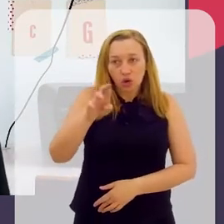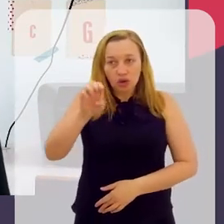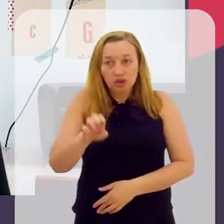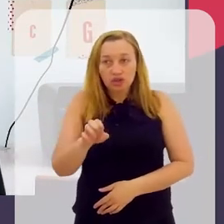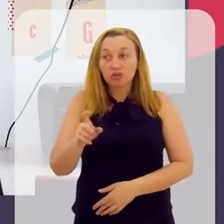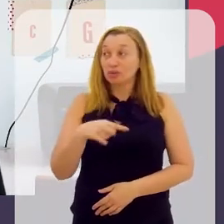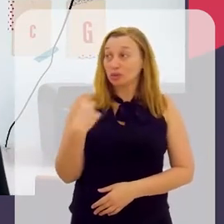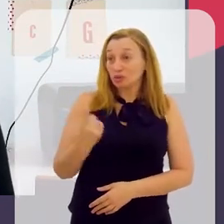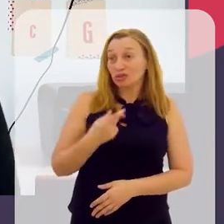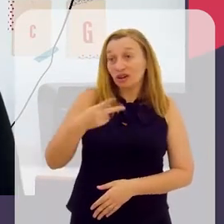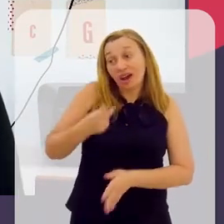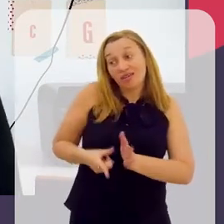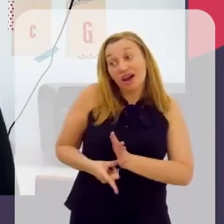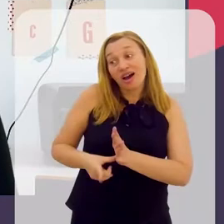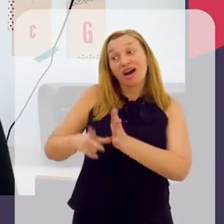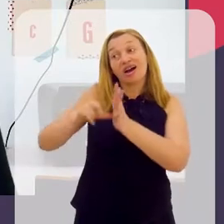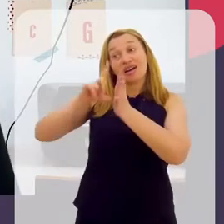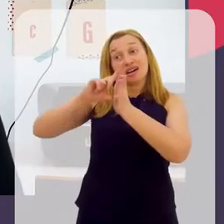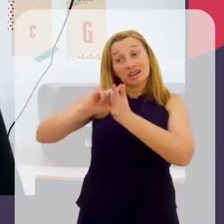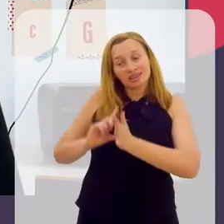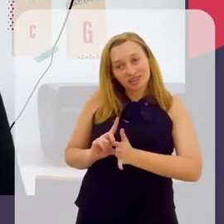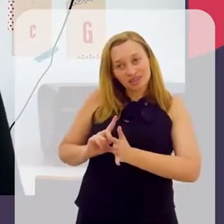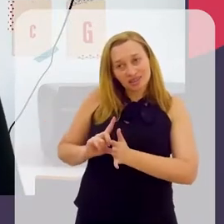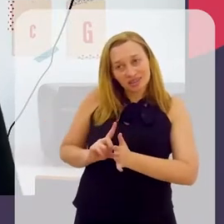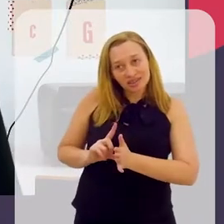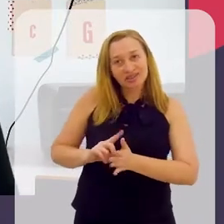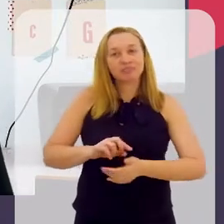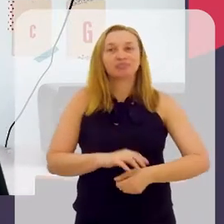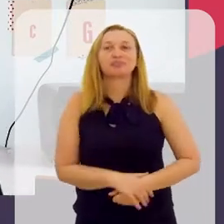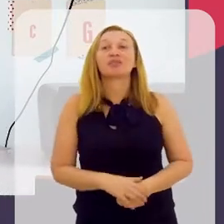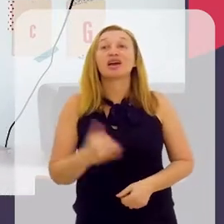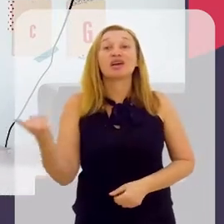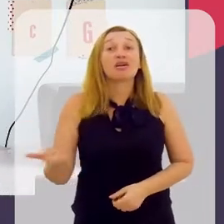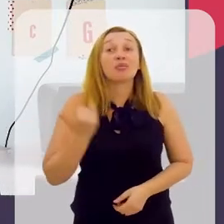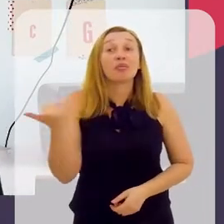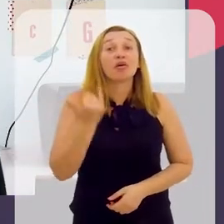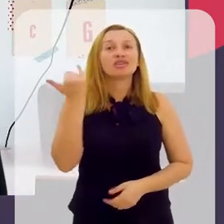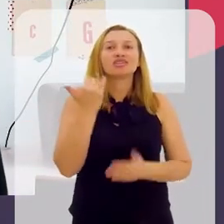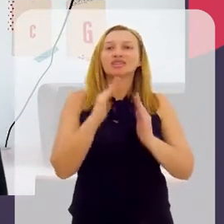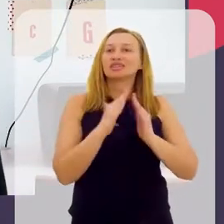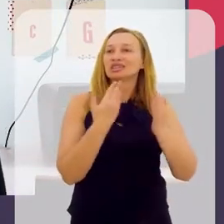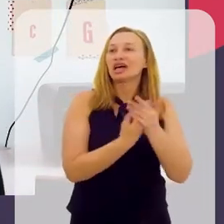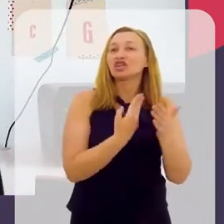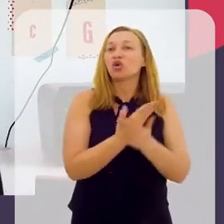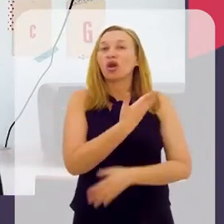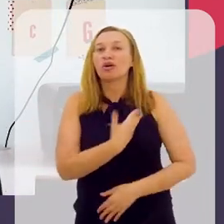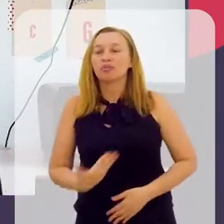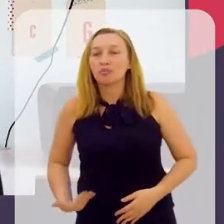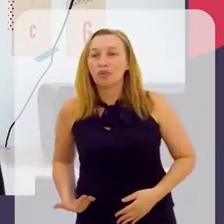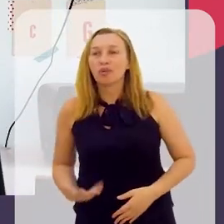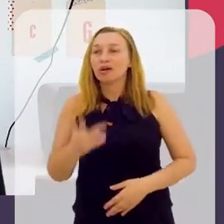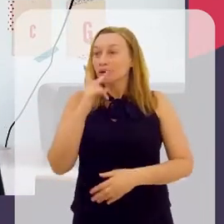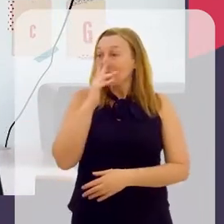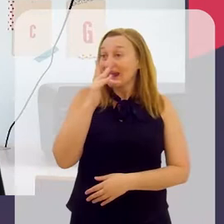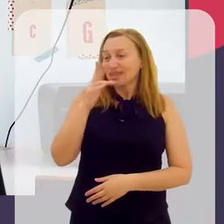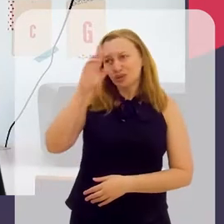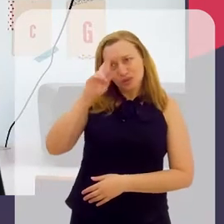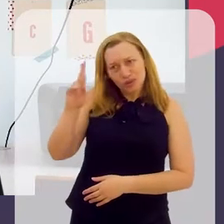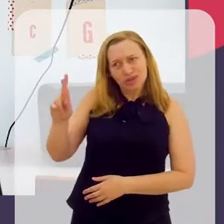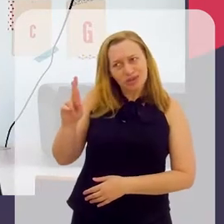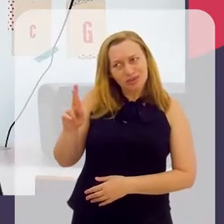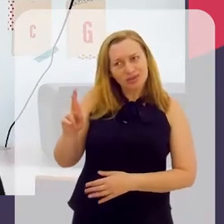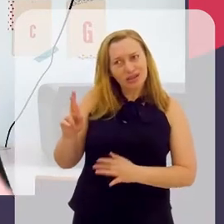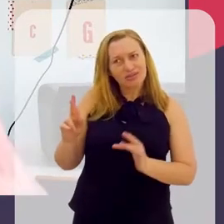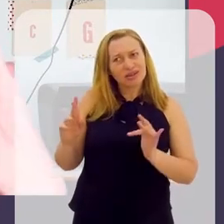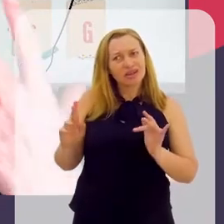Jorge, professor, como nós falávamos no finzinho do primeiro bloco, a importância da escola pública e parece que o